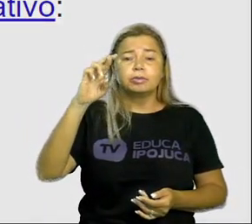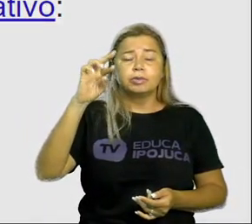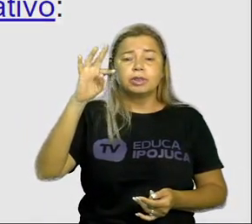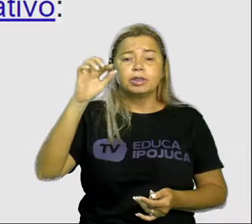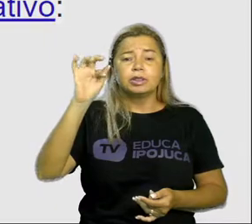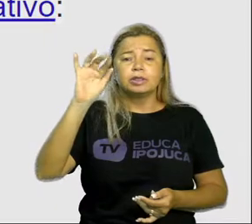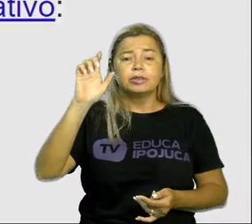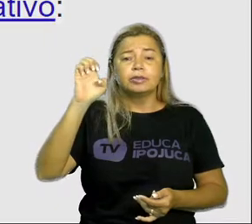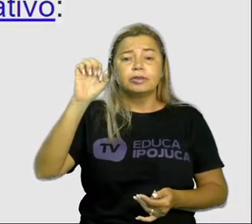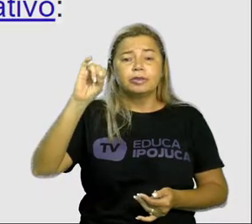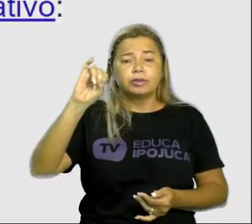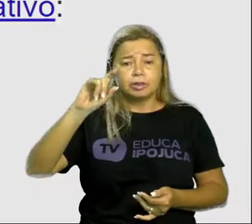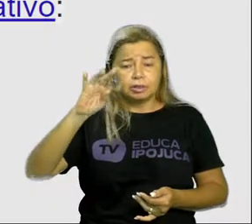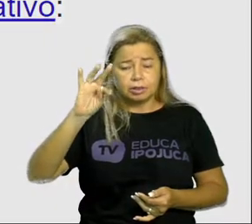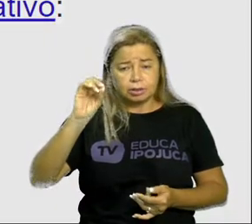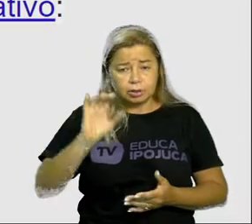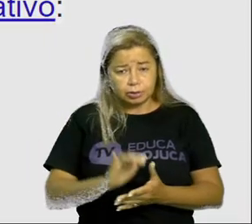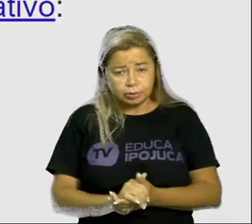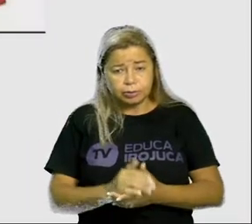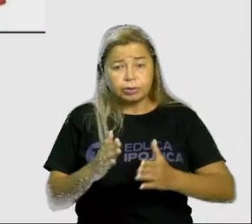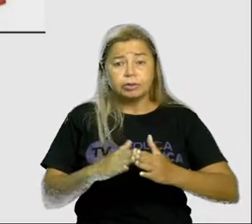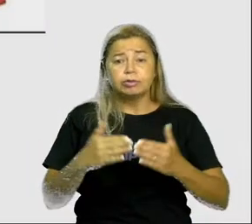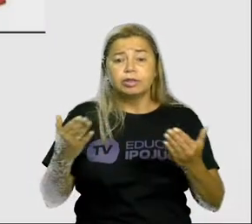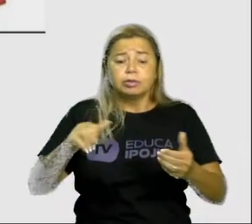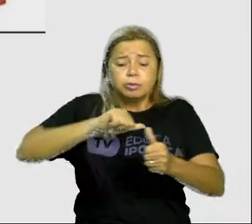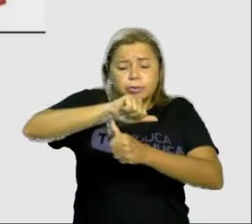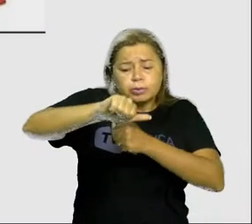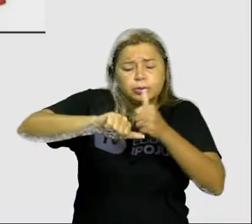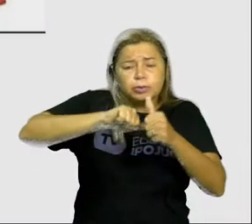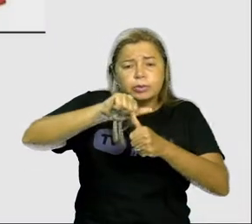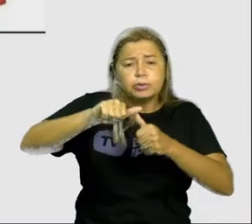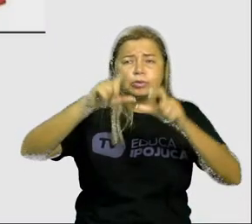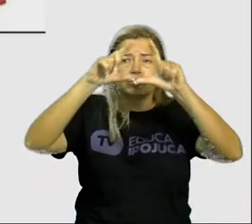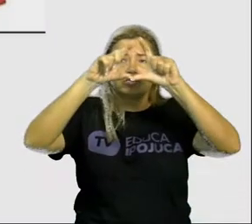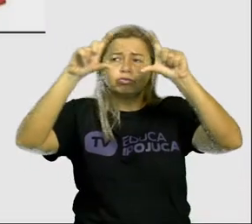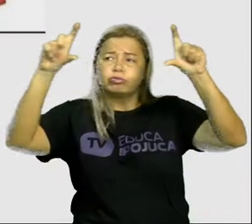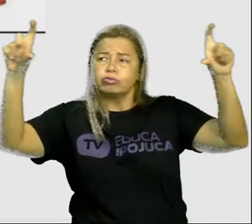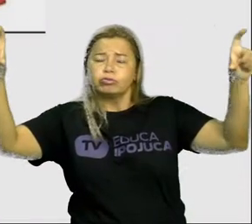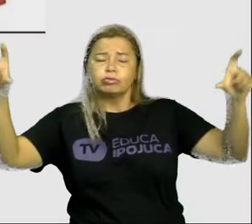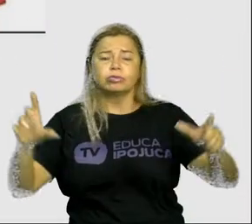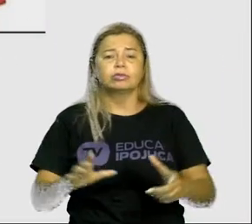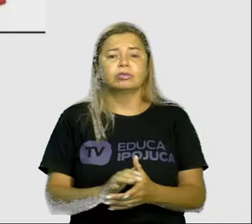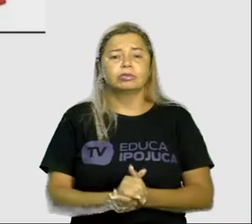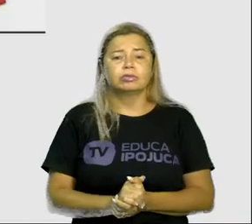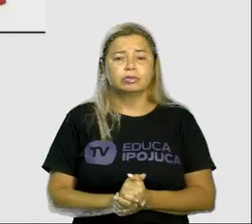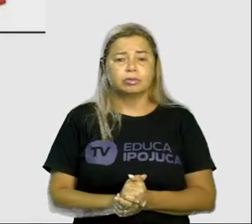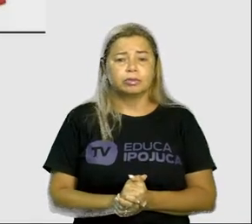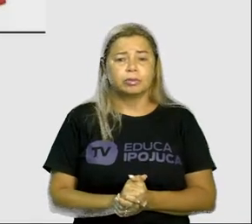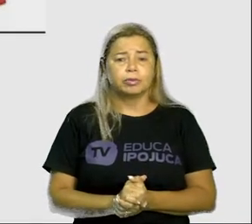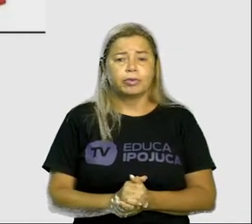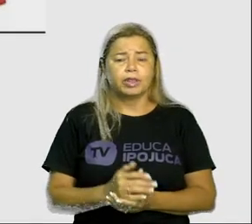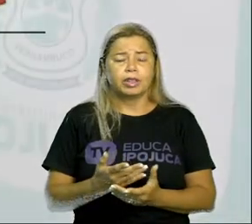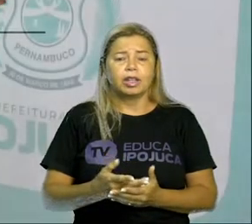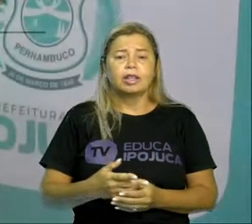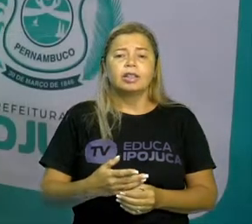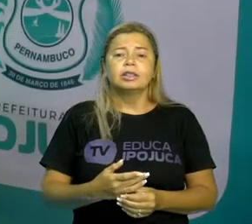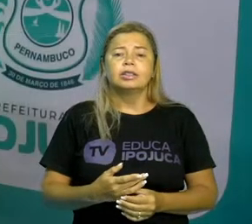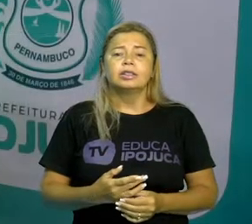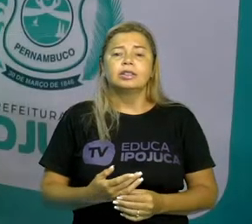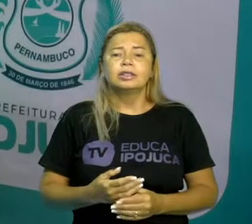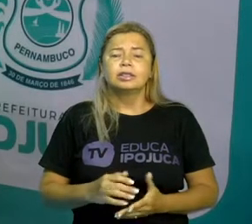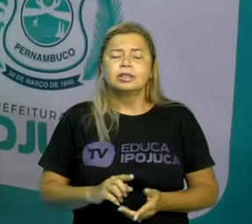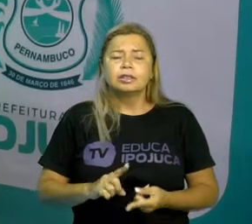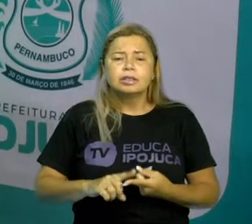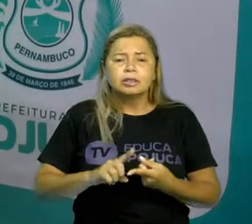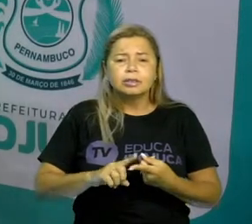de acordo com o anunciado Aqui a gente tem assim, ó Pretérito mais que perfeito do